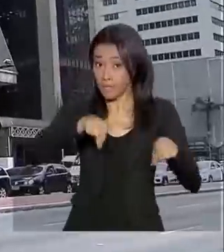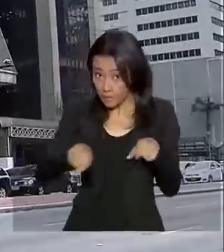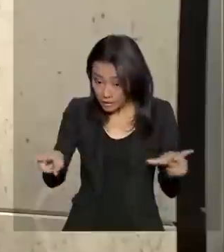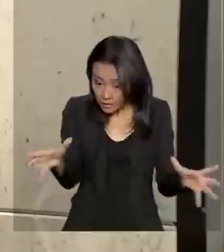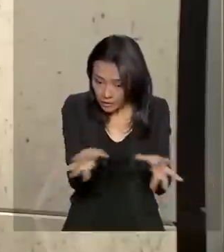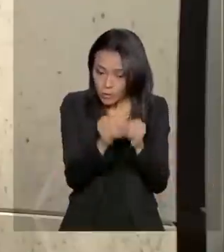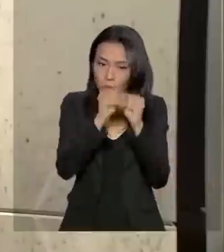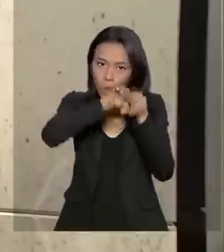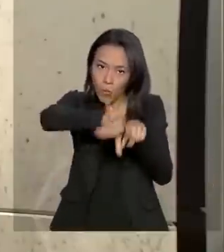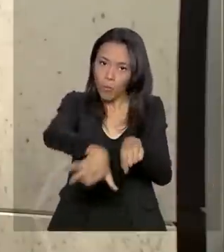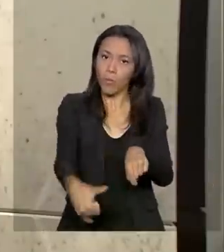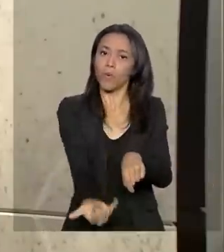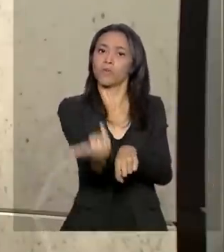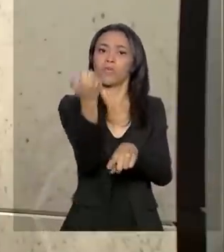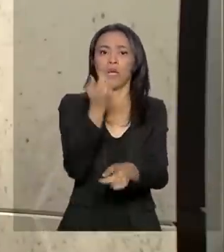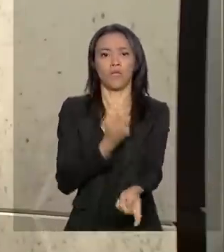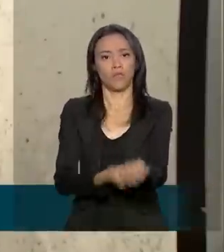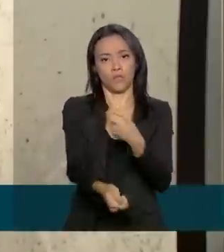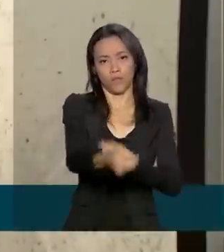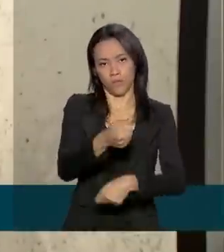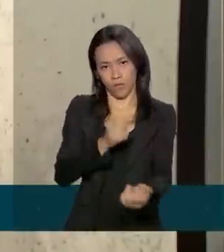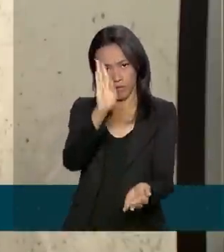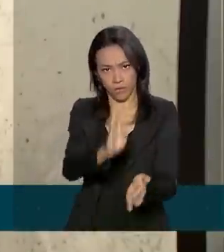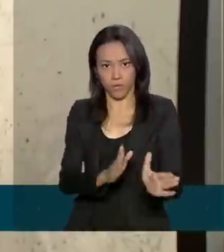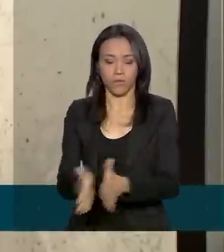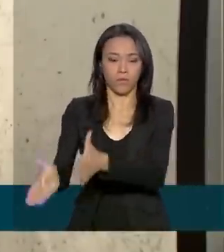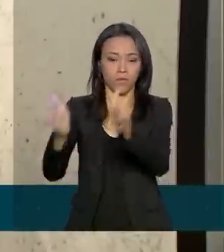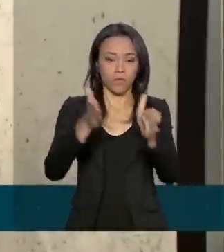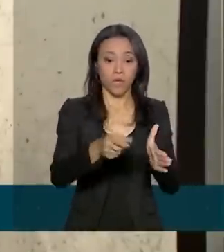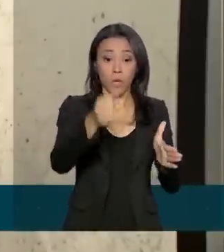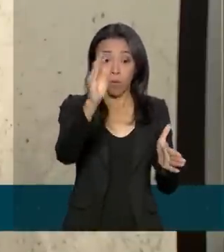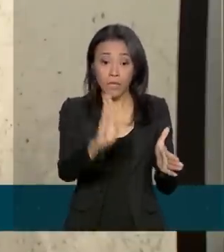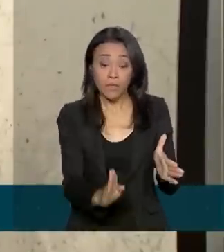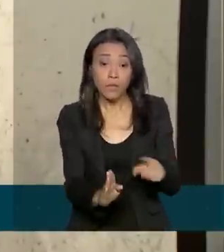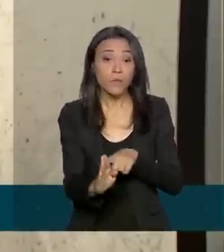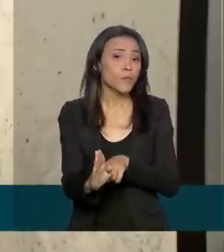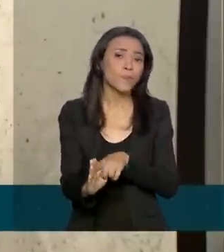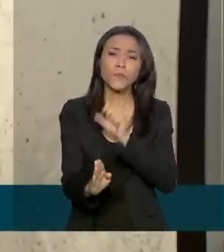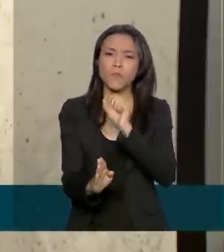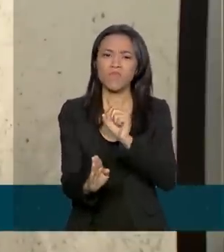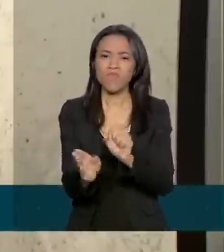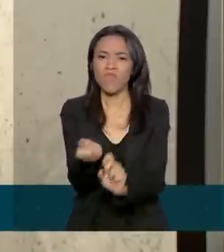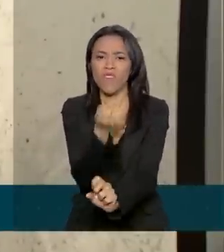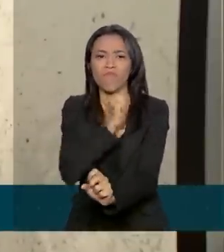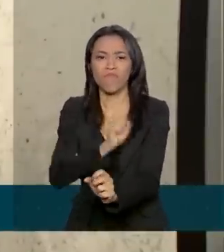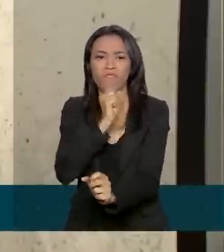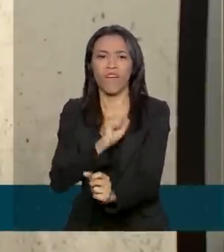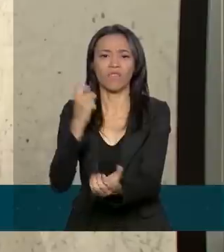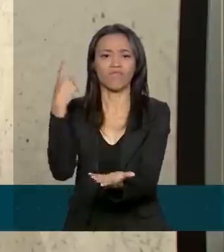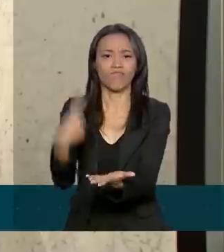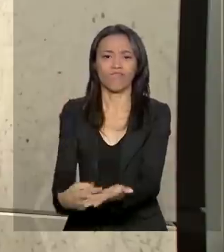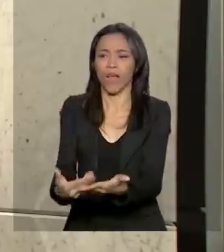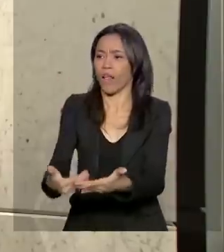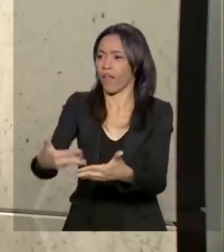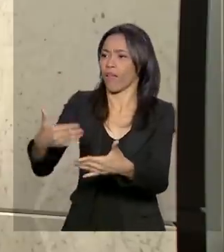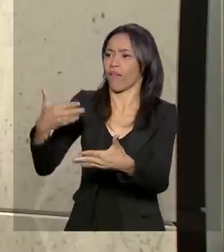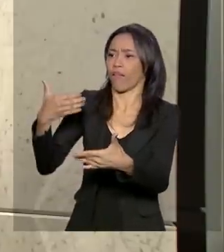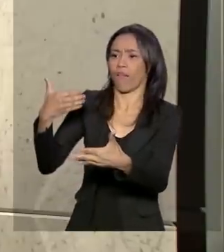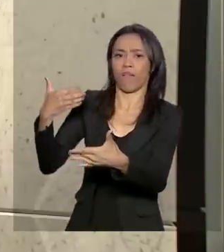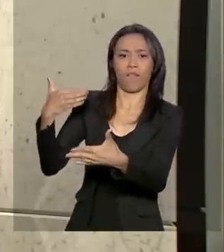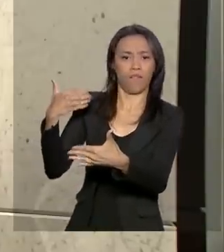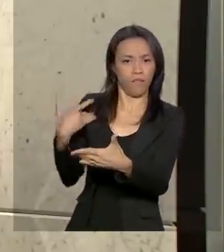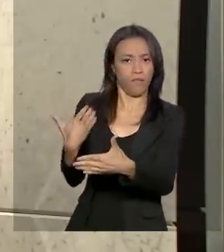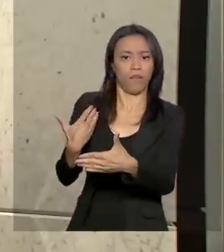país. O Brasil está se modernizando, ele está acabando com essa agenda antiga, que essas reformas são uma agenda